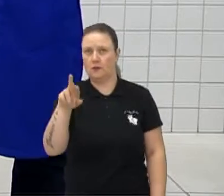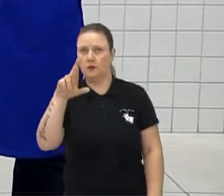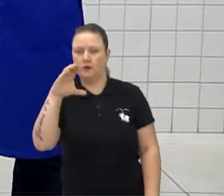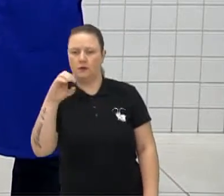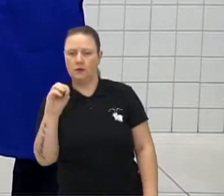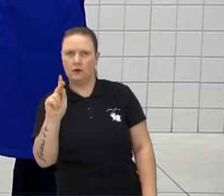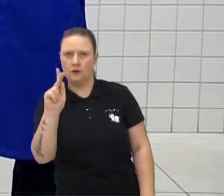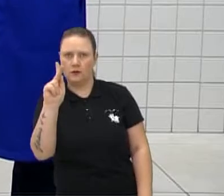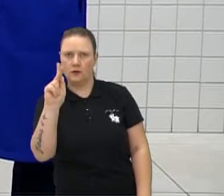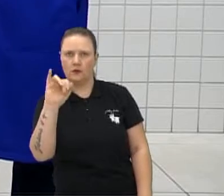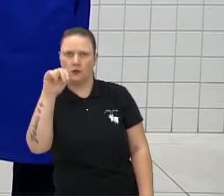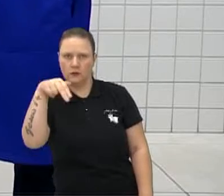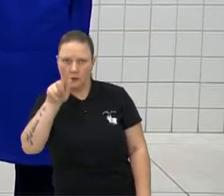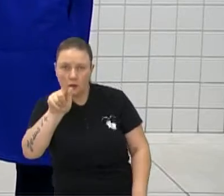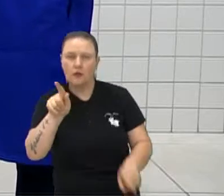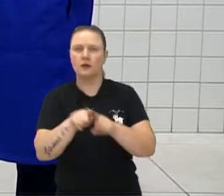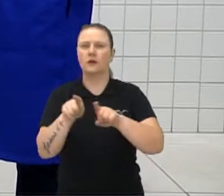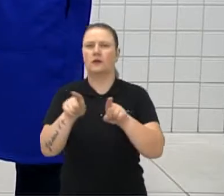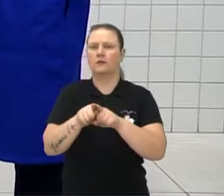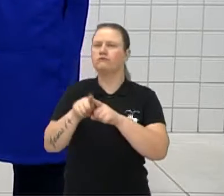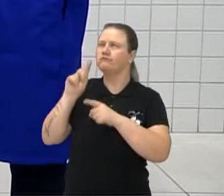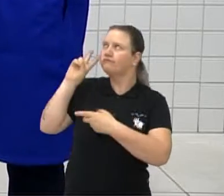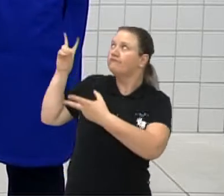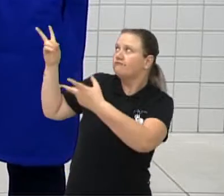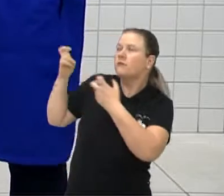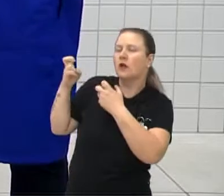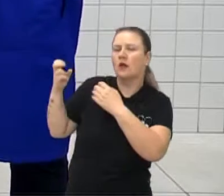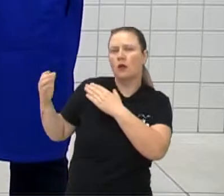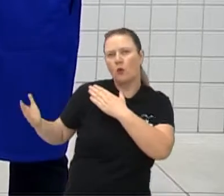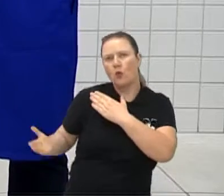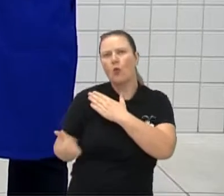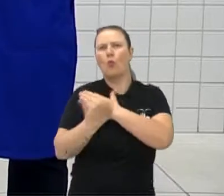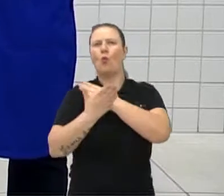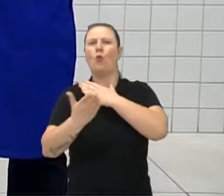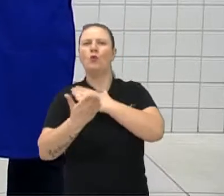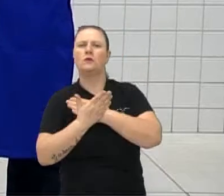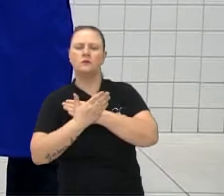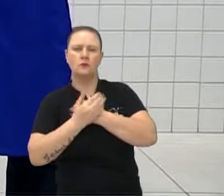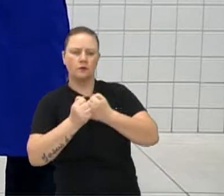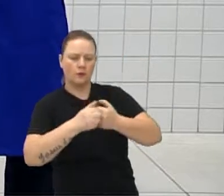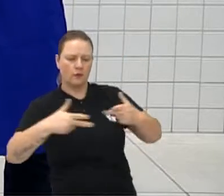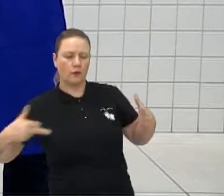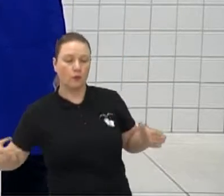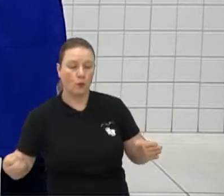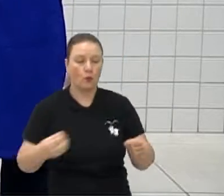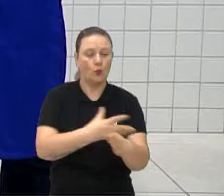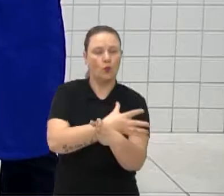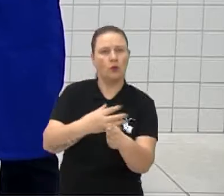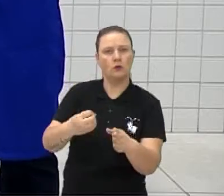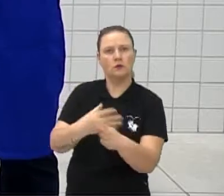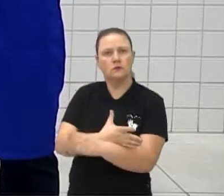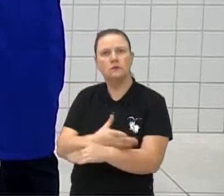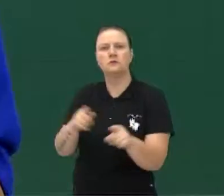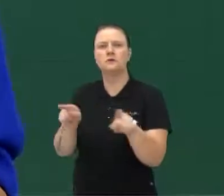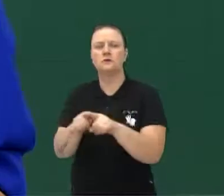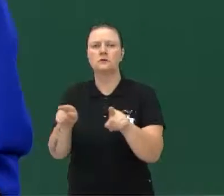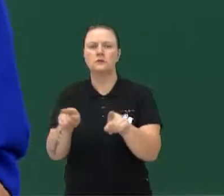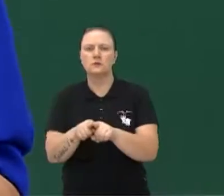aqui, como eu estava comentando, ele contribuiu para algo novo, e para algo que